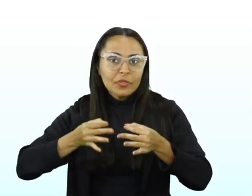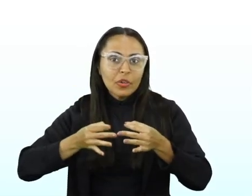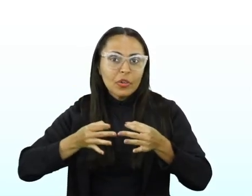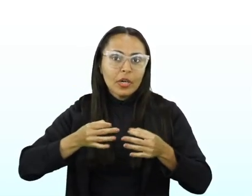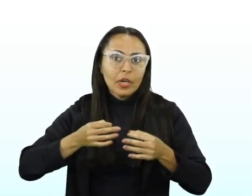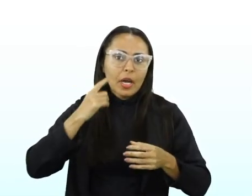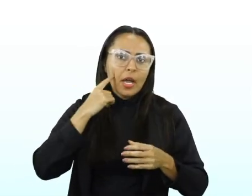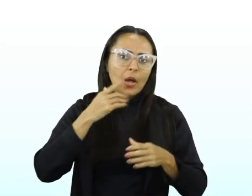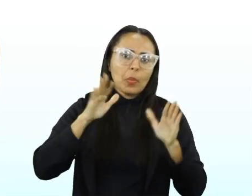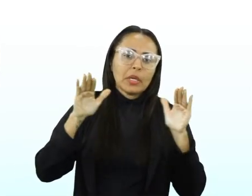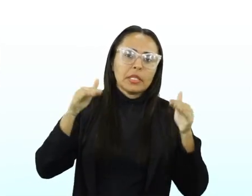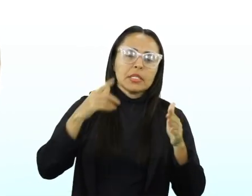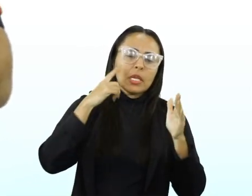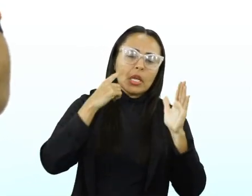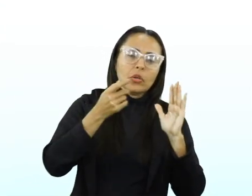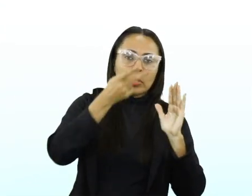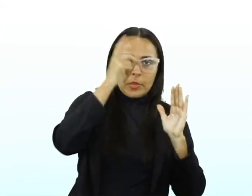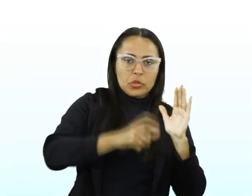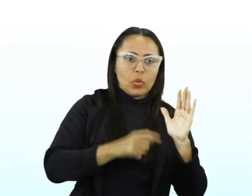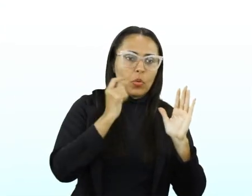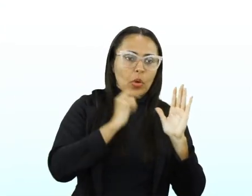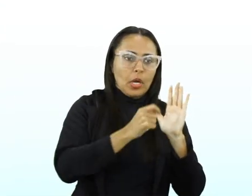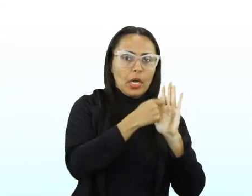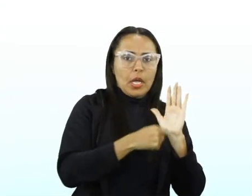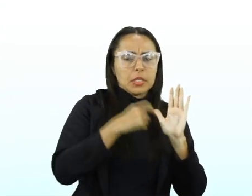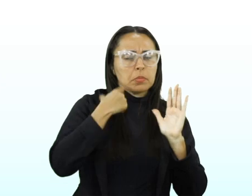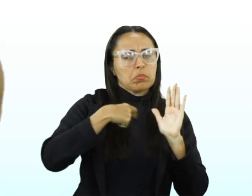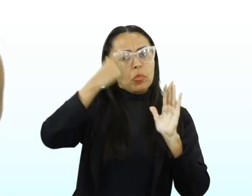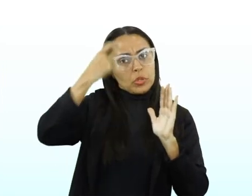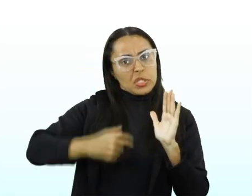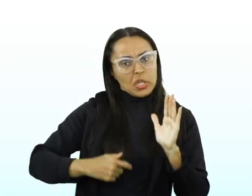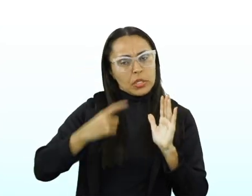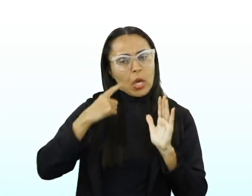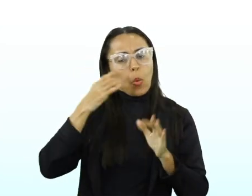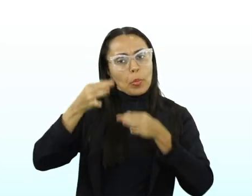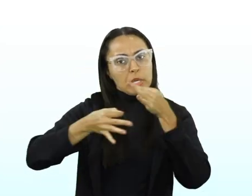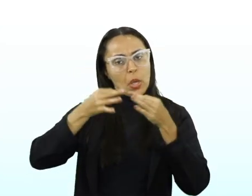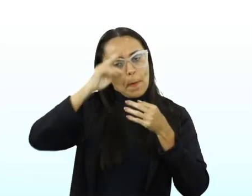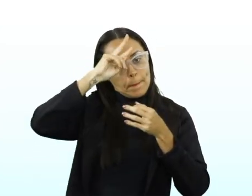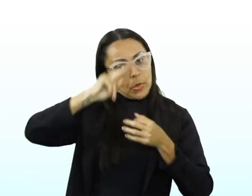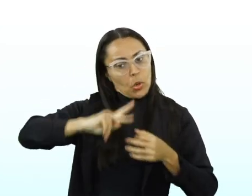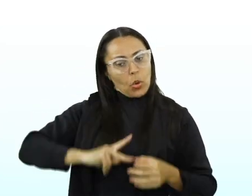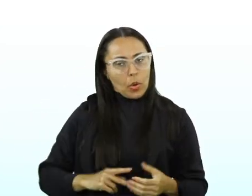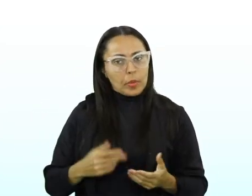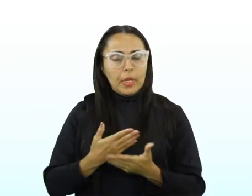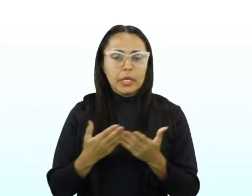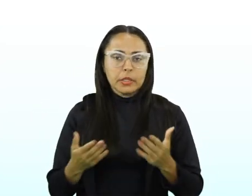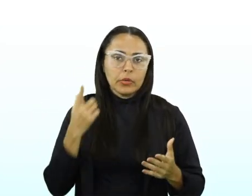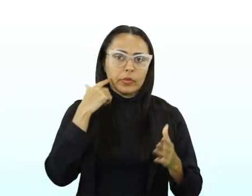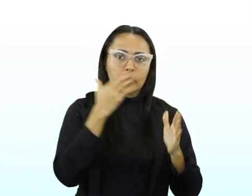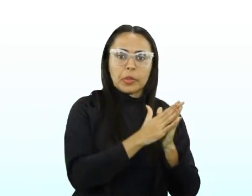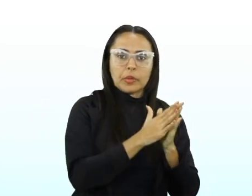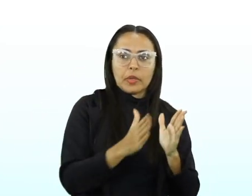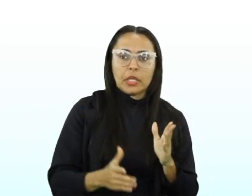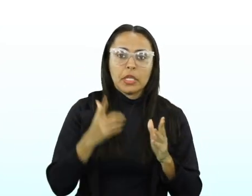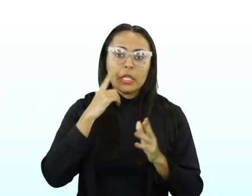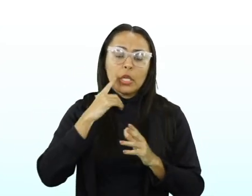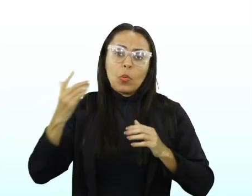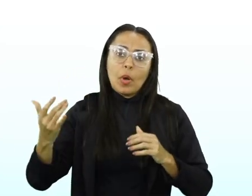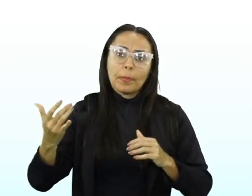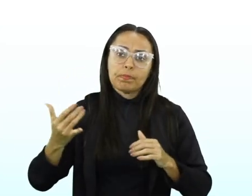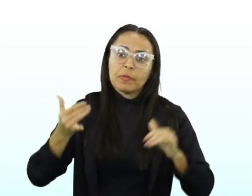a pretensão do autor é se posicionar, né? Dá uma opinião. Então, ele parte muitas vezes de uma informação,